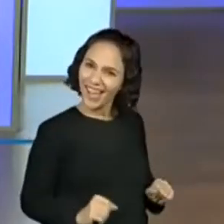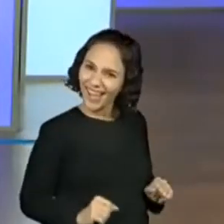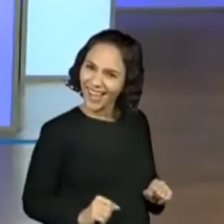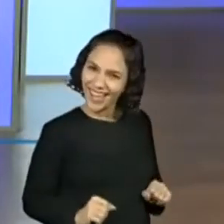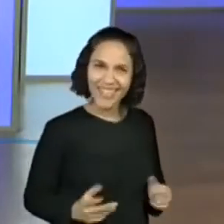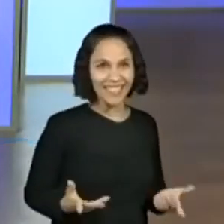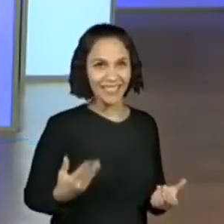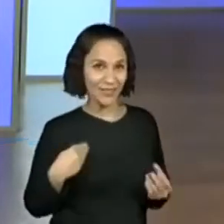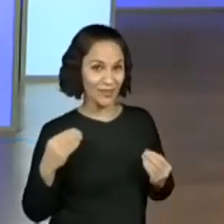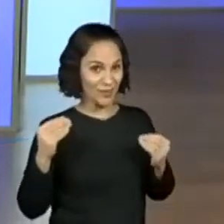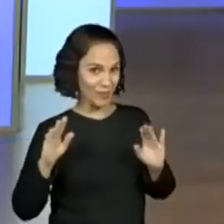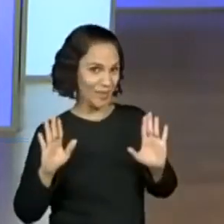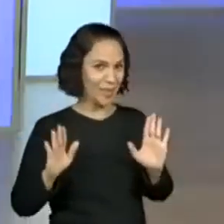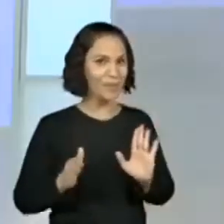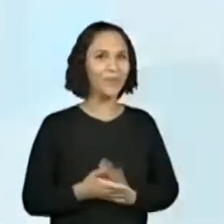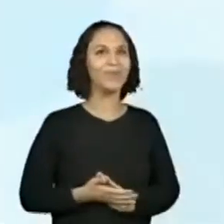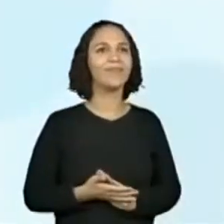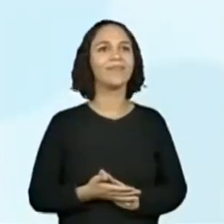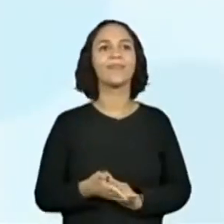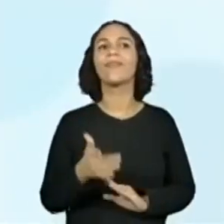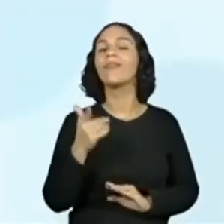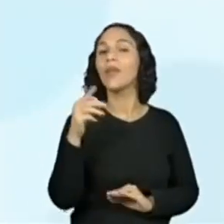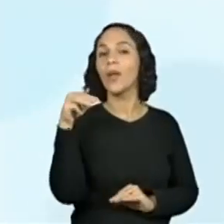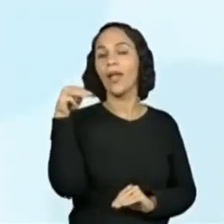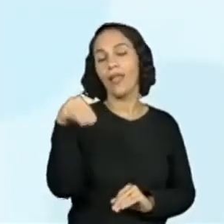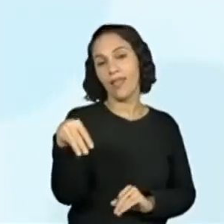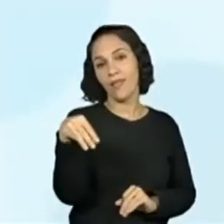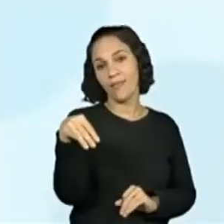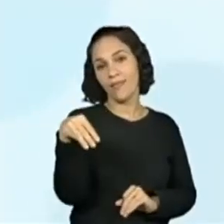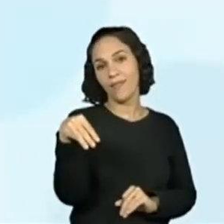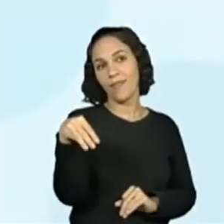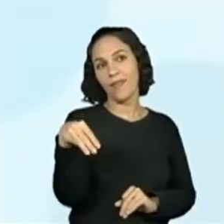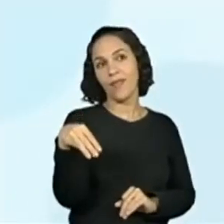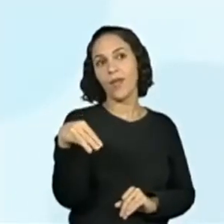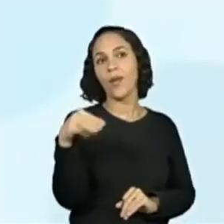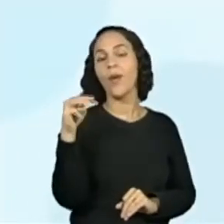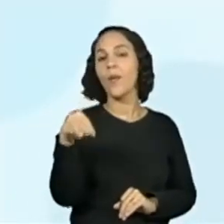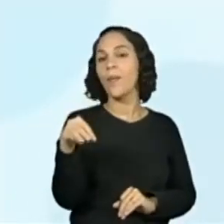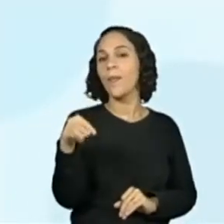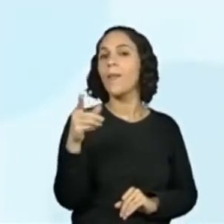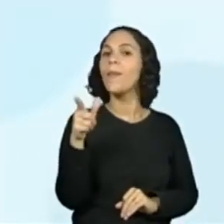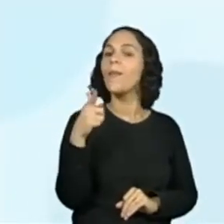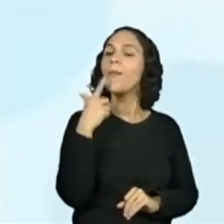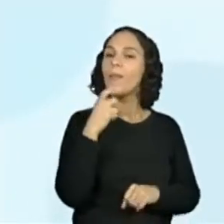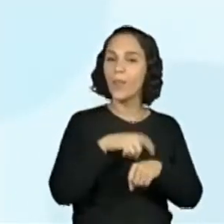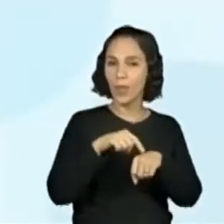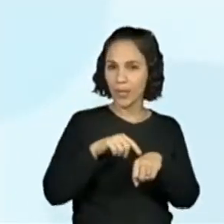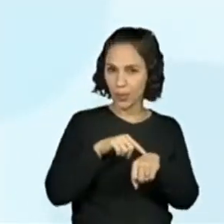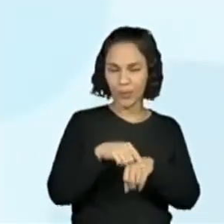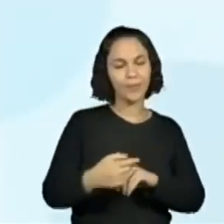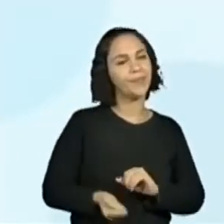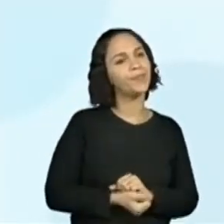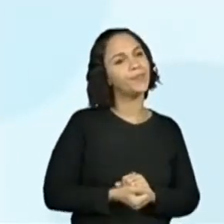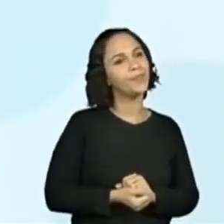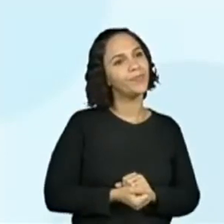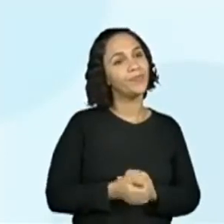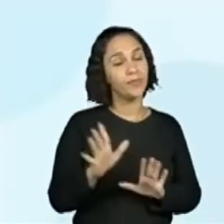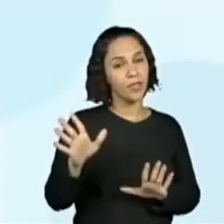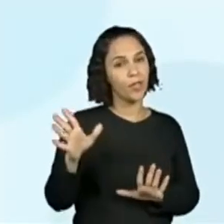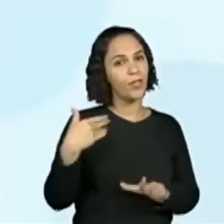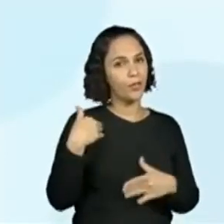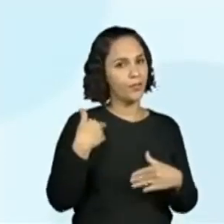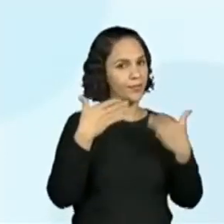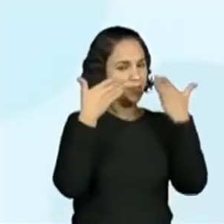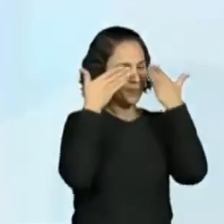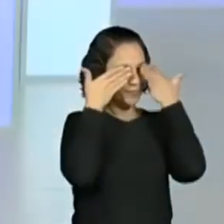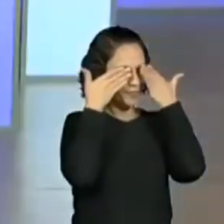Então, ó, vou colocar aqui, ó. Morango. Um M de morango pra você. Certo? Agora sou eu. Vou ficar de olho fechado,